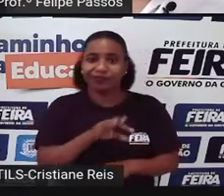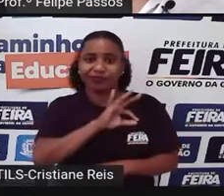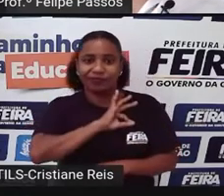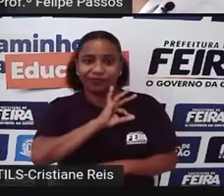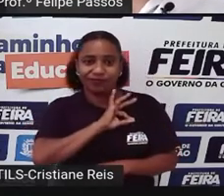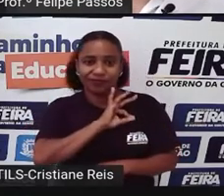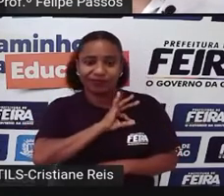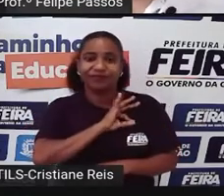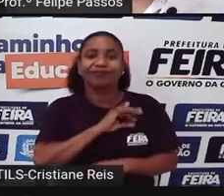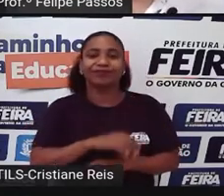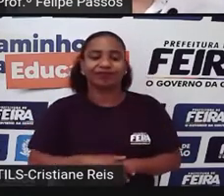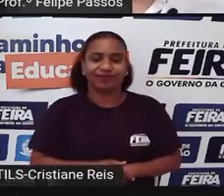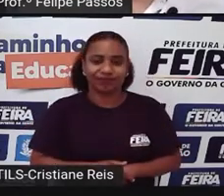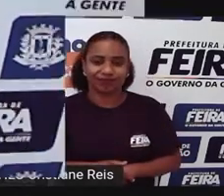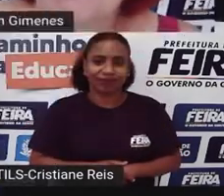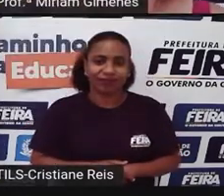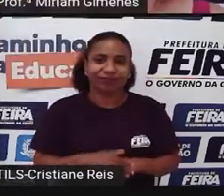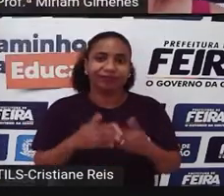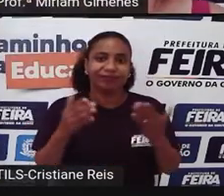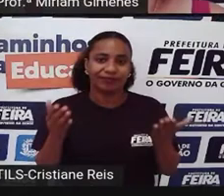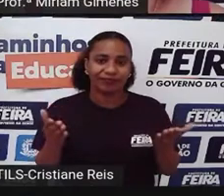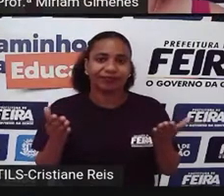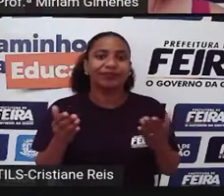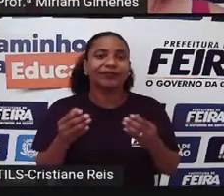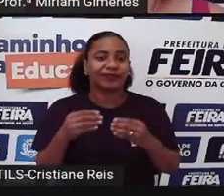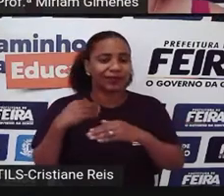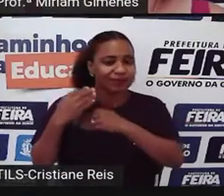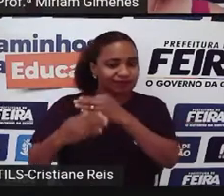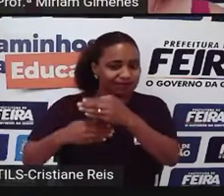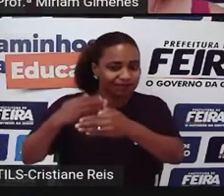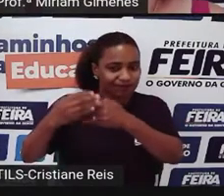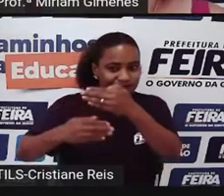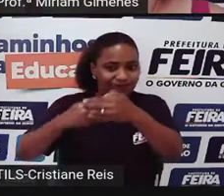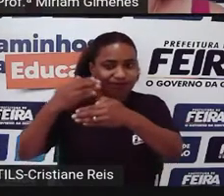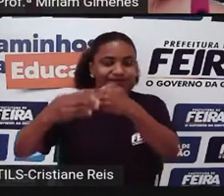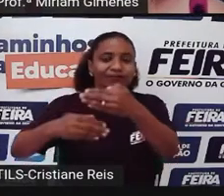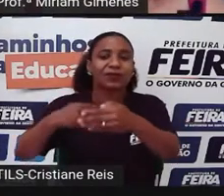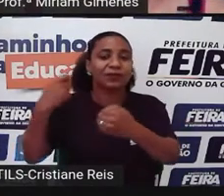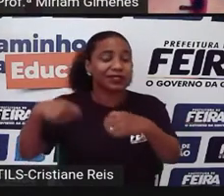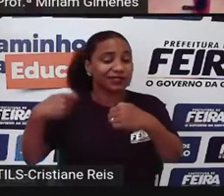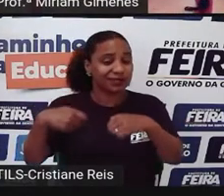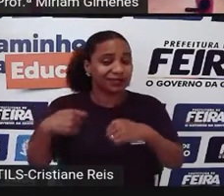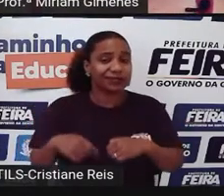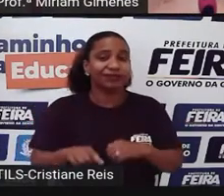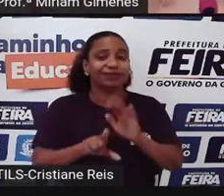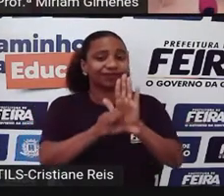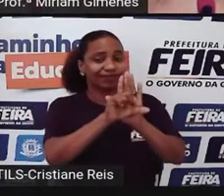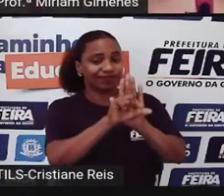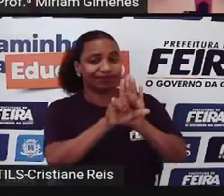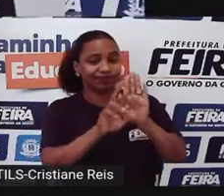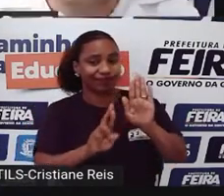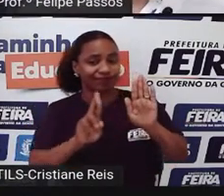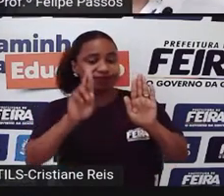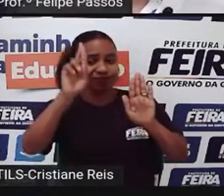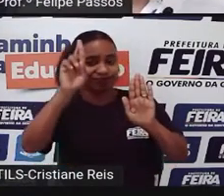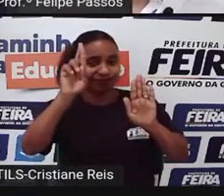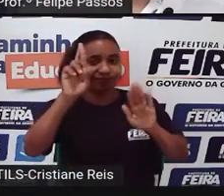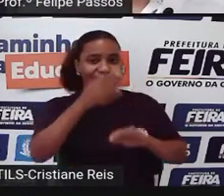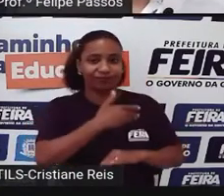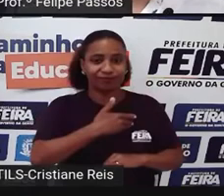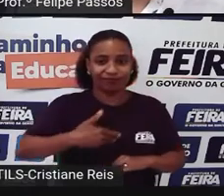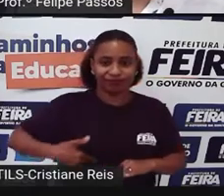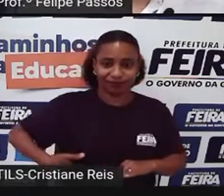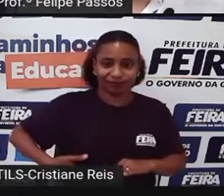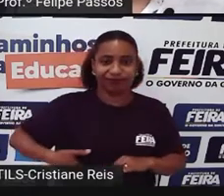O processo de reciclagem Ele tem que vir lá da base Né Exatamente É reciclagem de